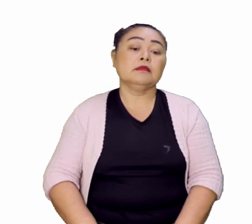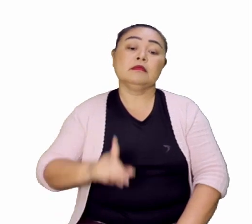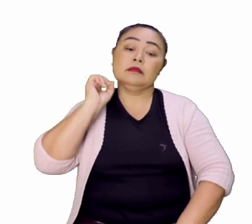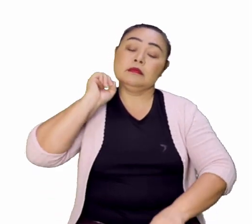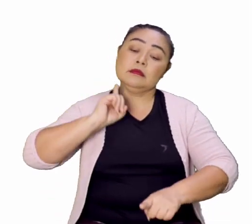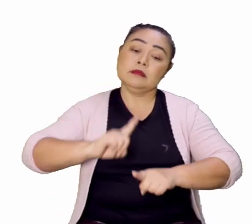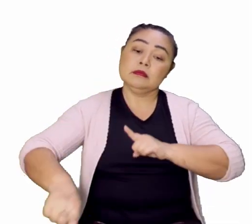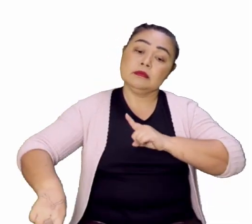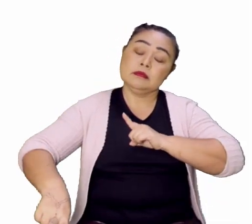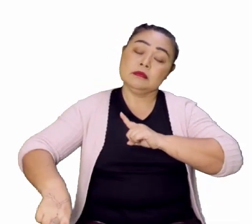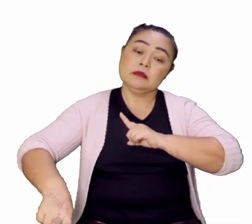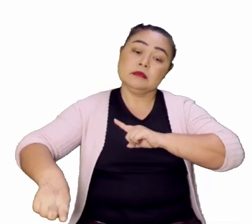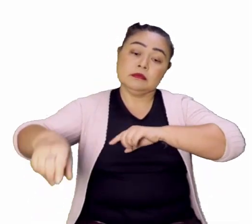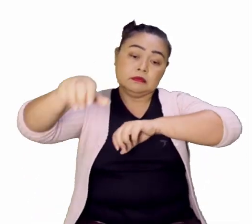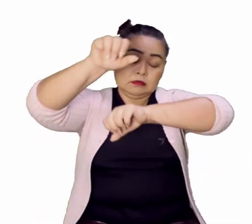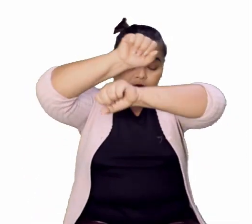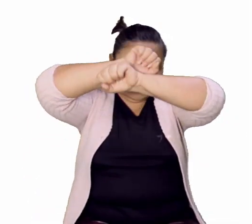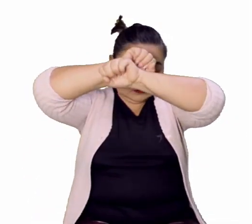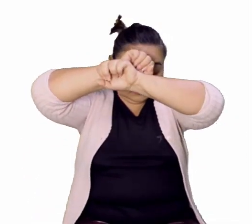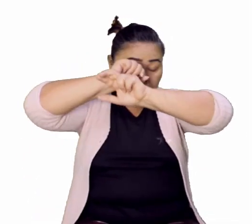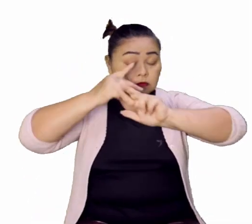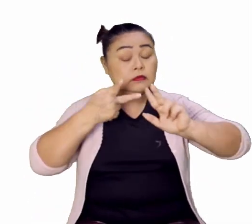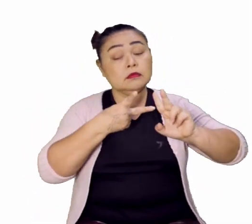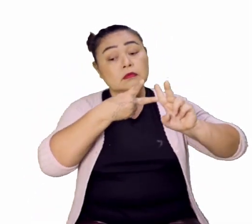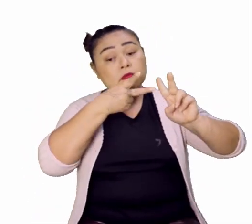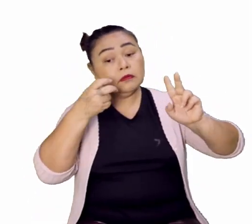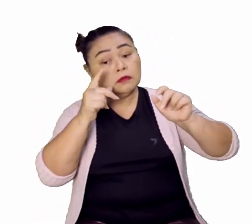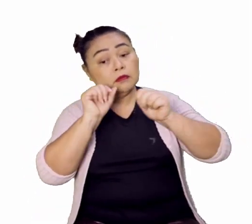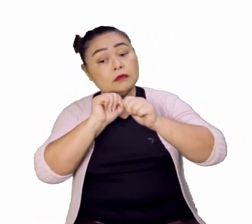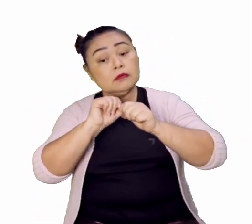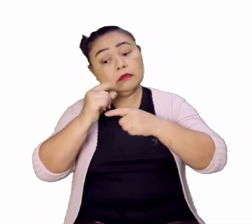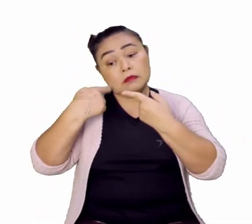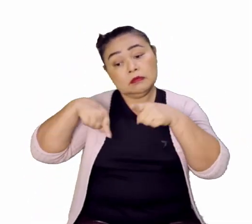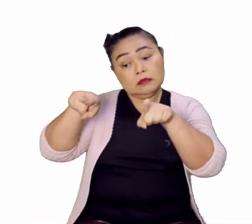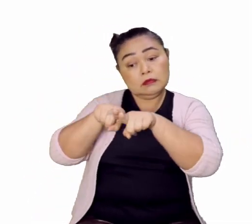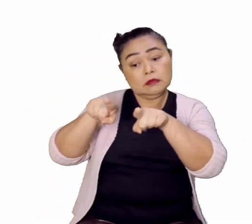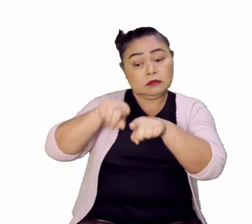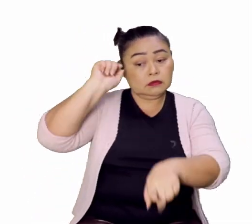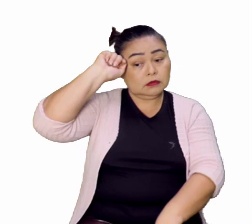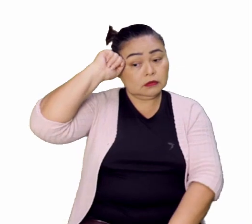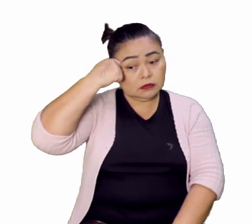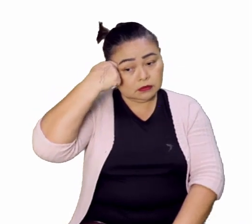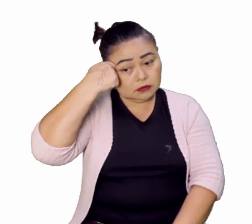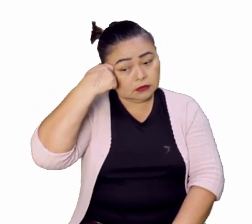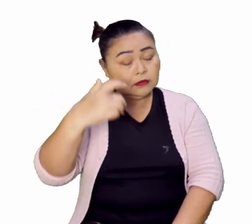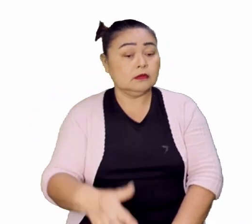D. Proibição da escravização dos indígenas e negros.